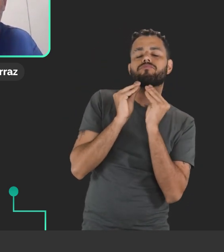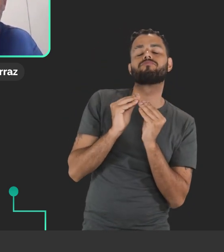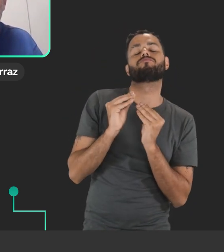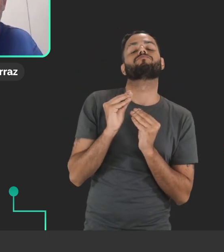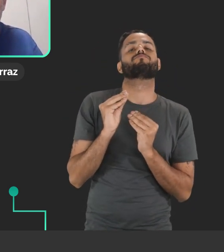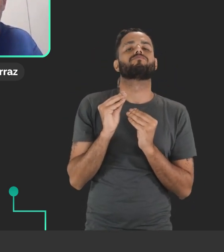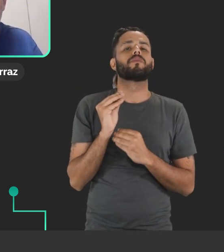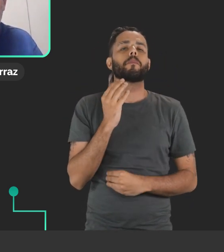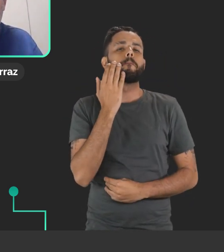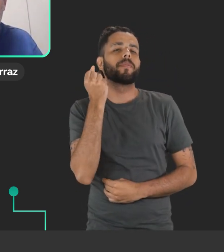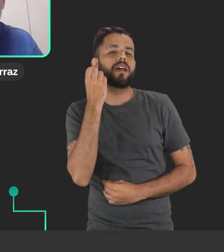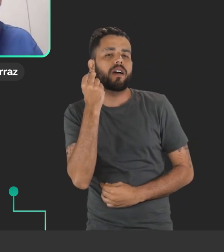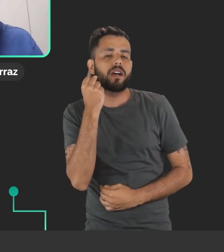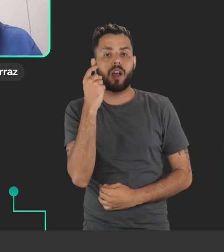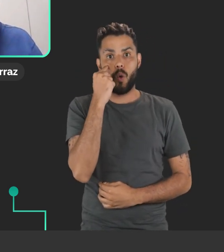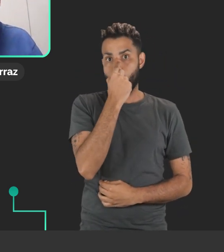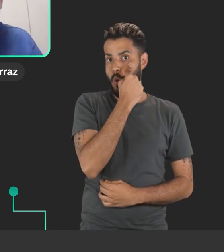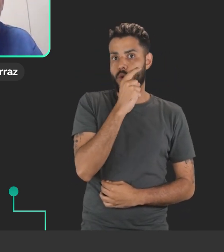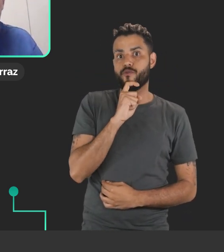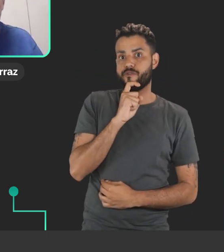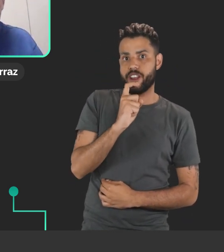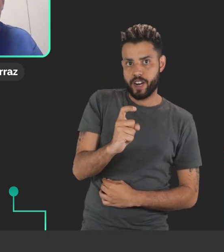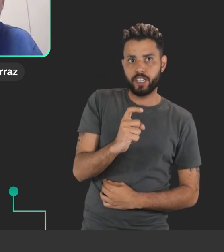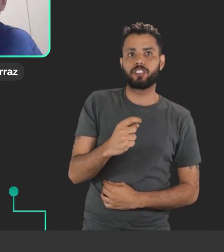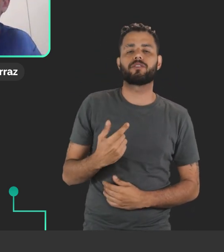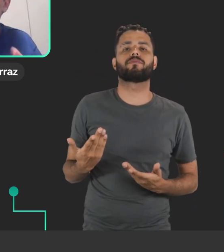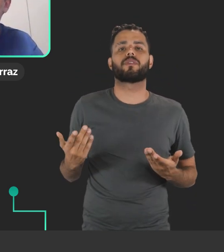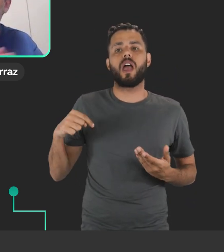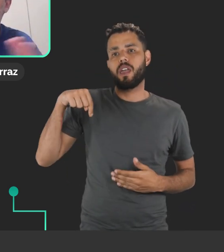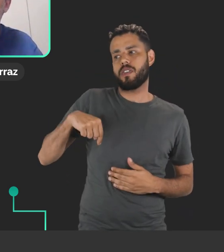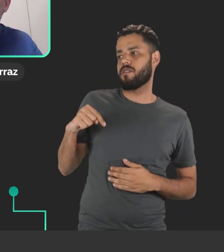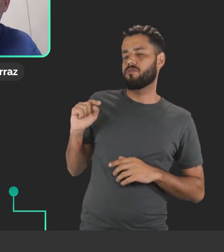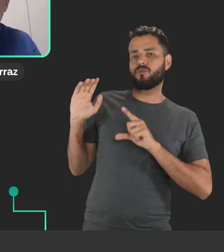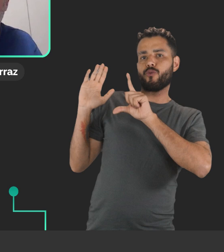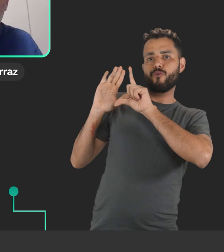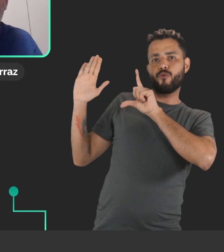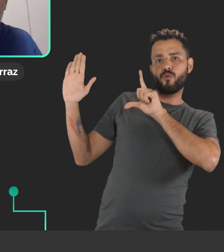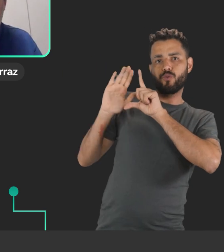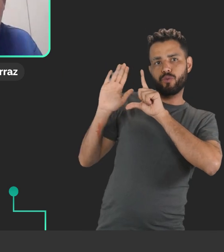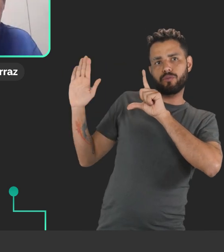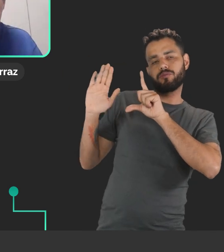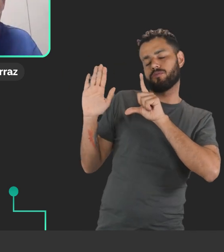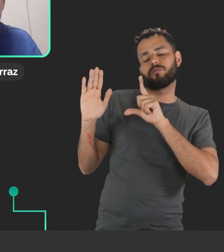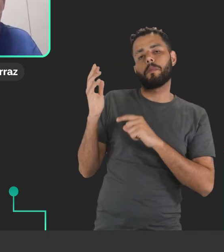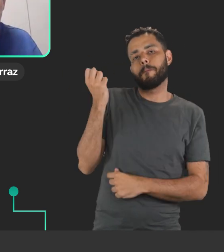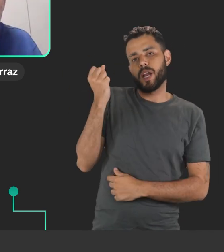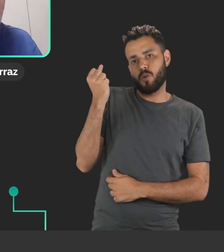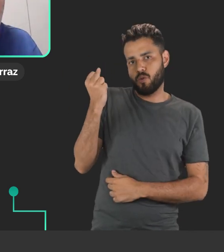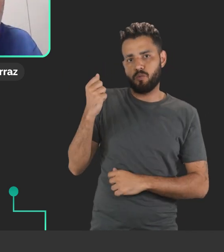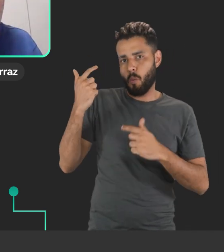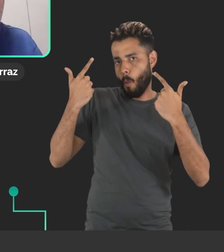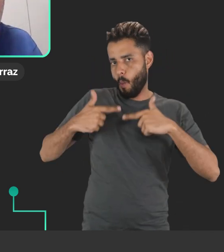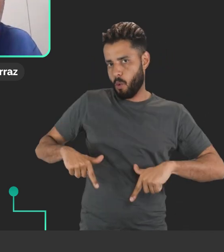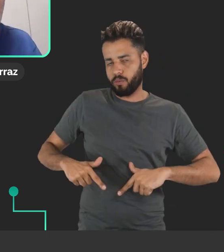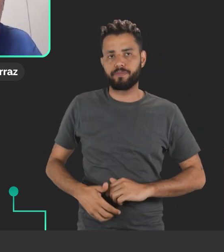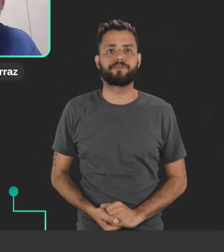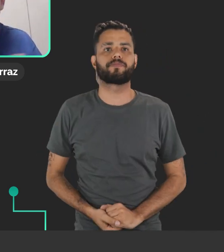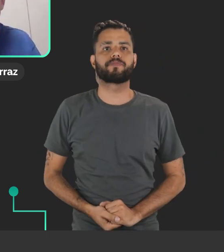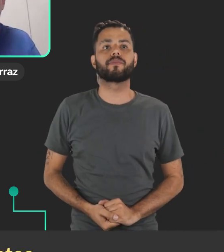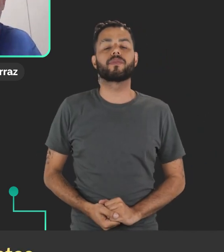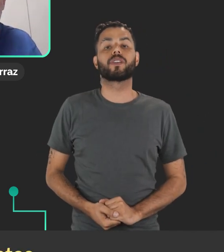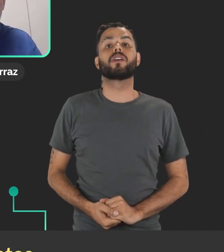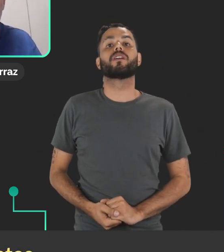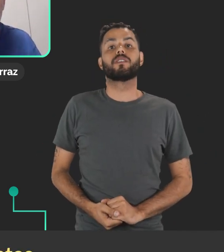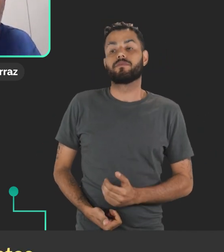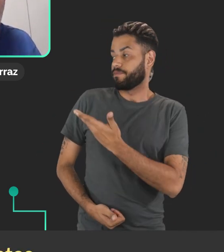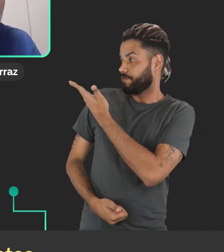verdes, tenho uma barba cerrada que já tá ficando bem branca e eu tô aqui num fundo neutro, num fundo branco. Aqui no